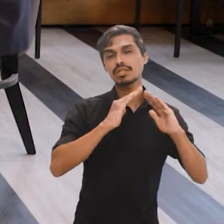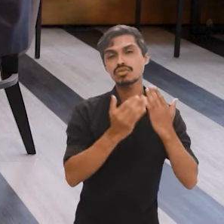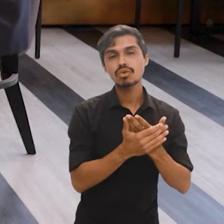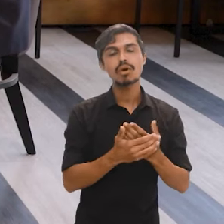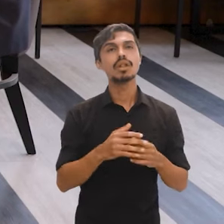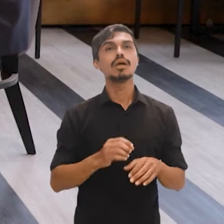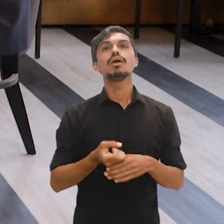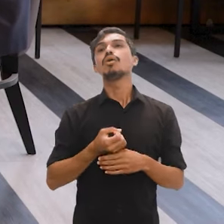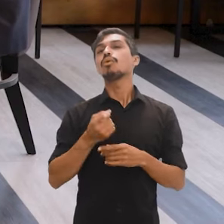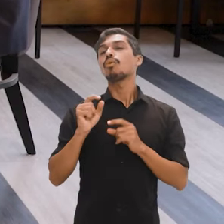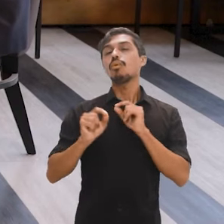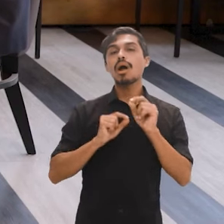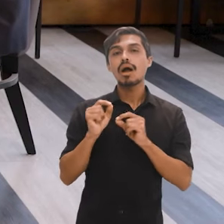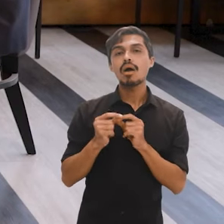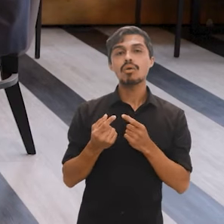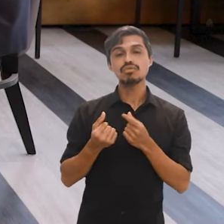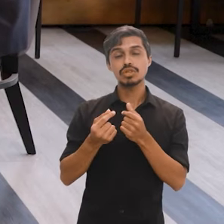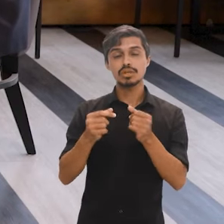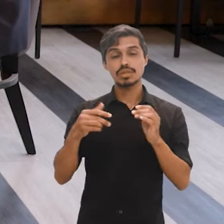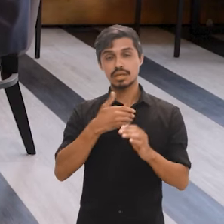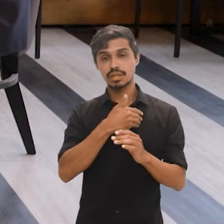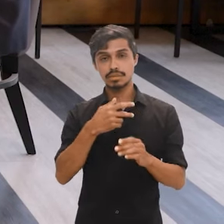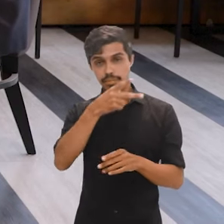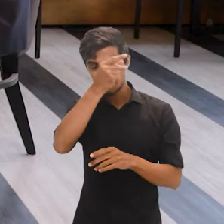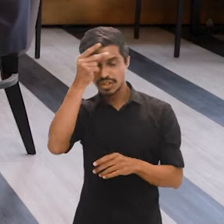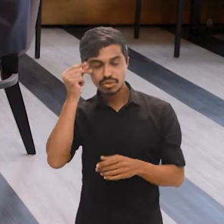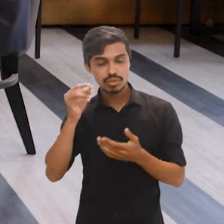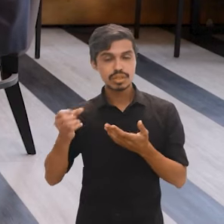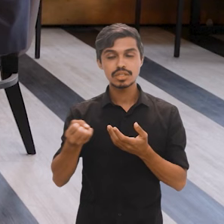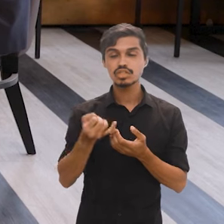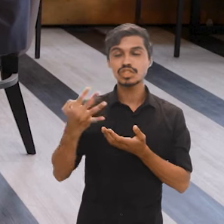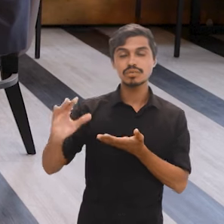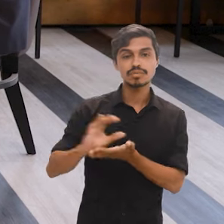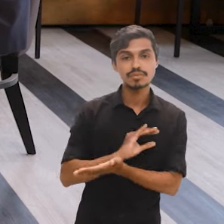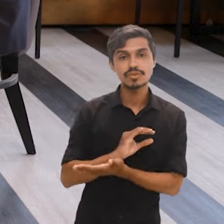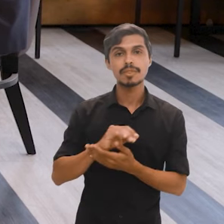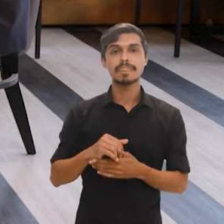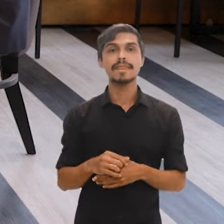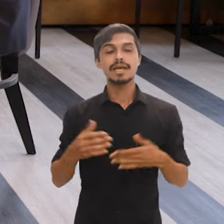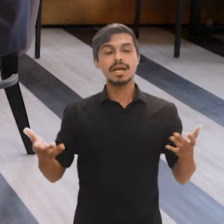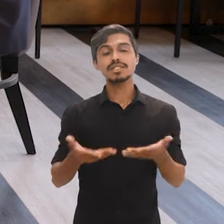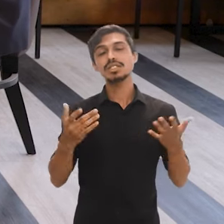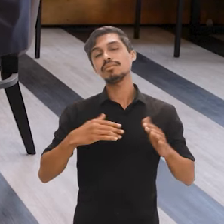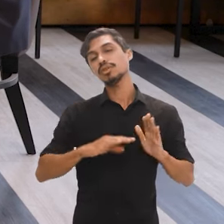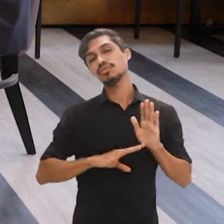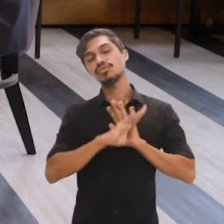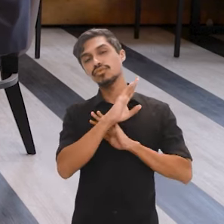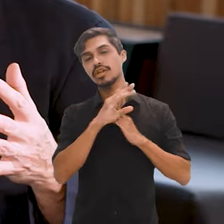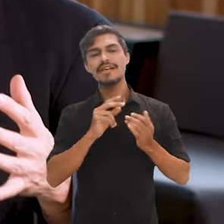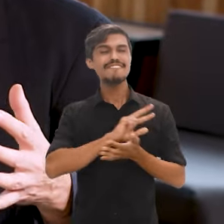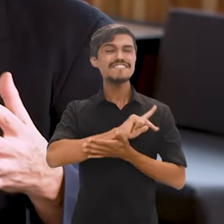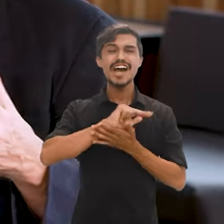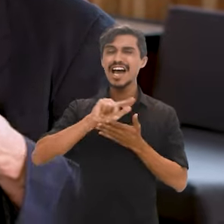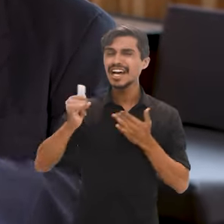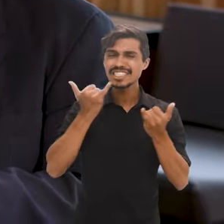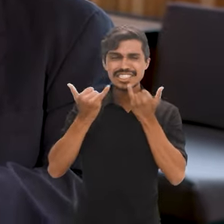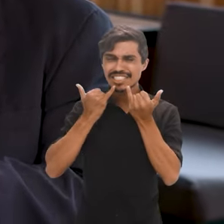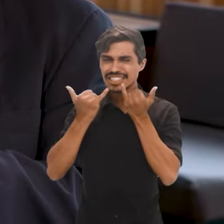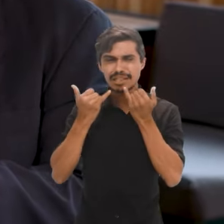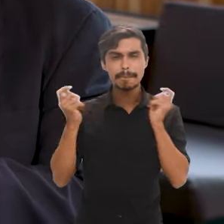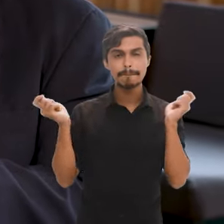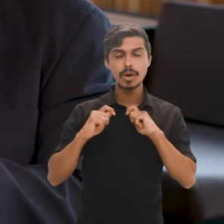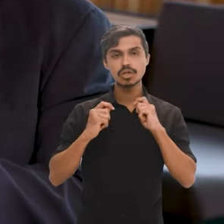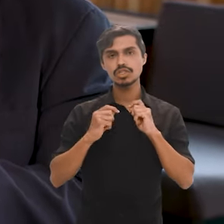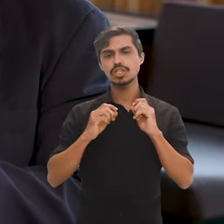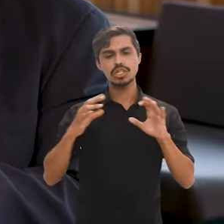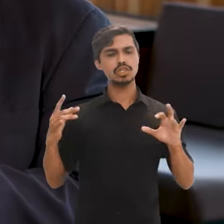é o recurso que a Prefeitura recebe, o recurso do plano de aceleração do crescimento, muitas informações que poderiam hoje estar